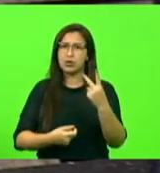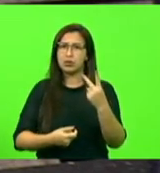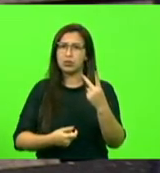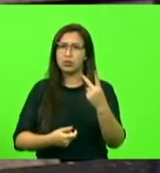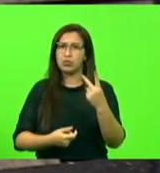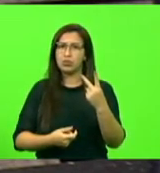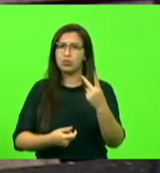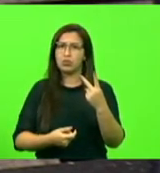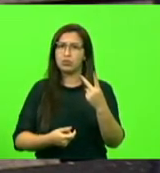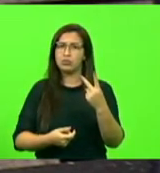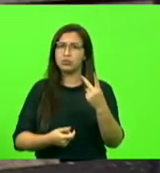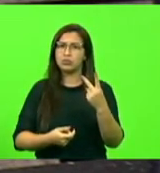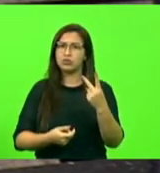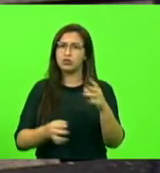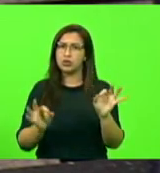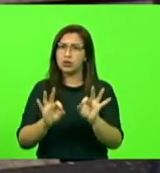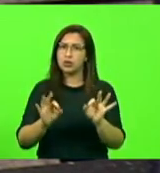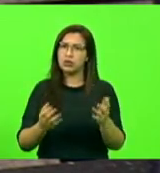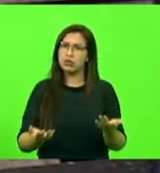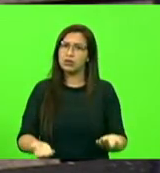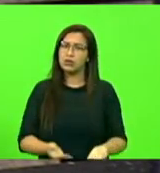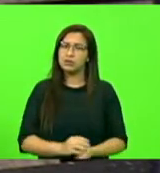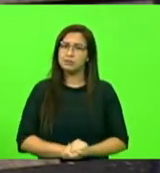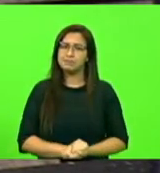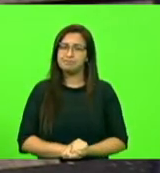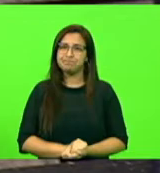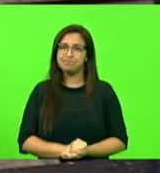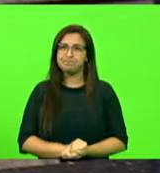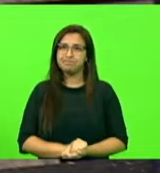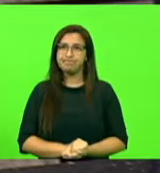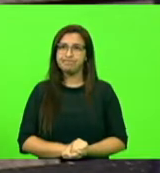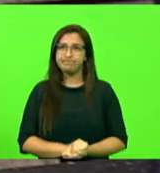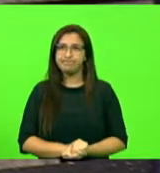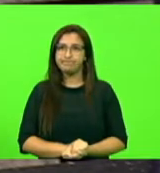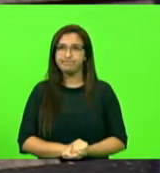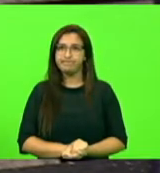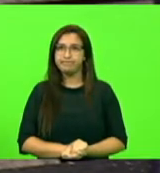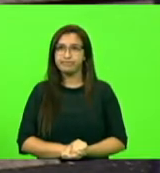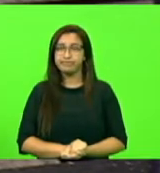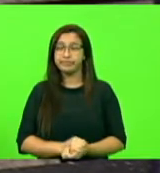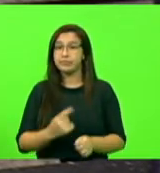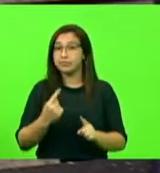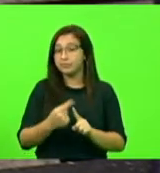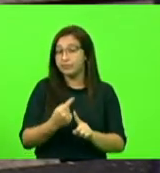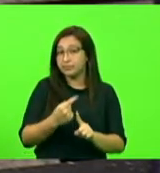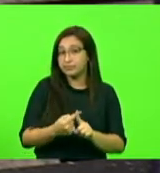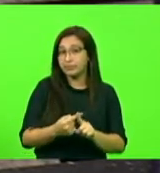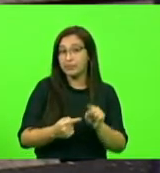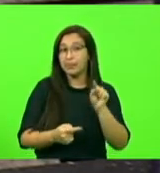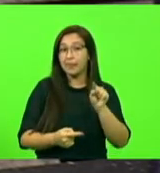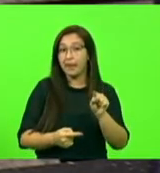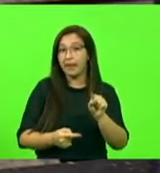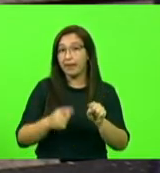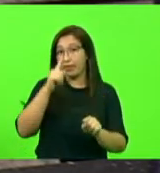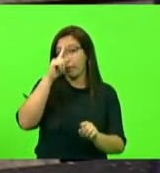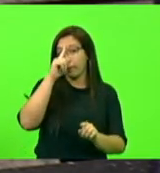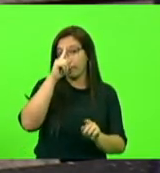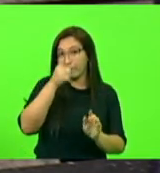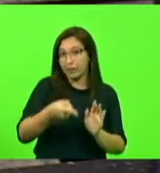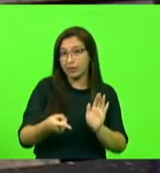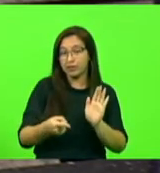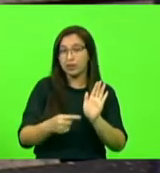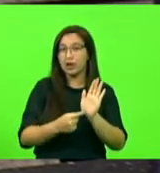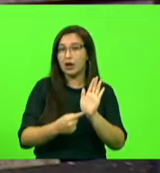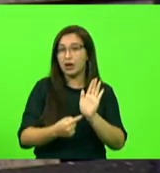porque ele só tem uma vacina. Porque, de acordo com o decreto, teria que ser as